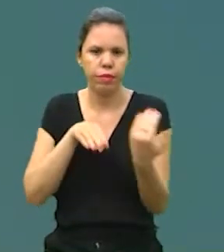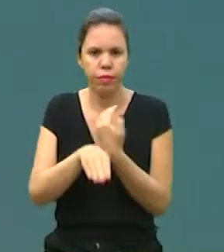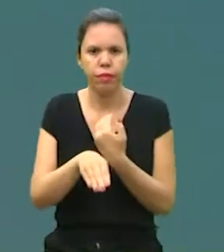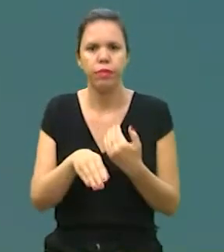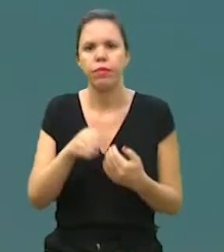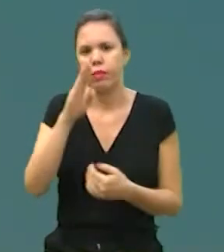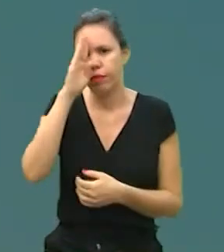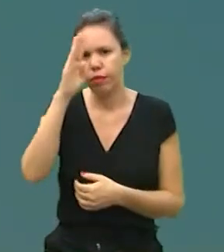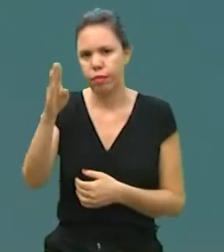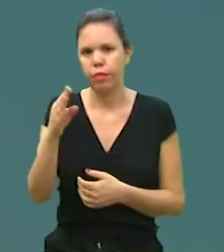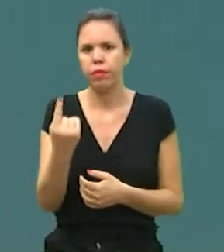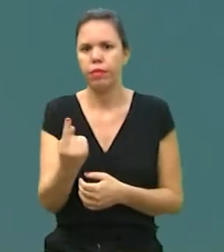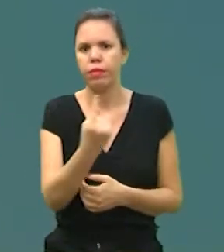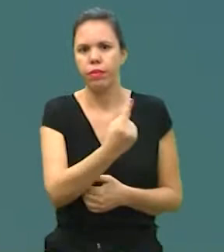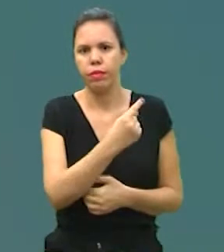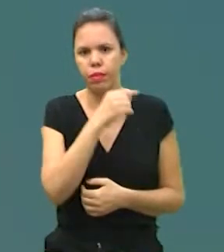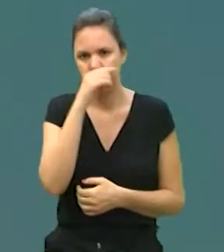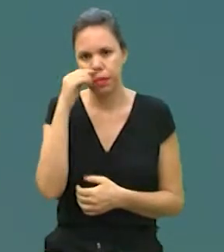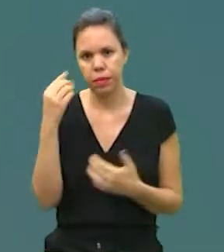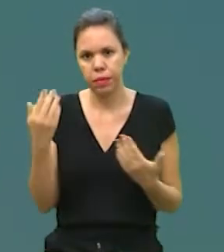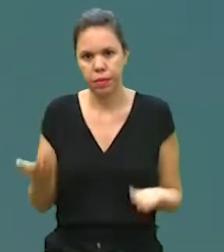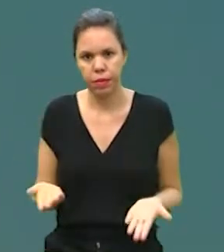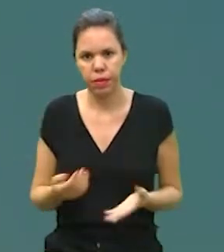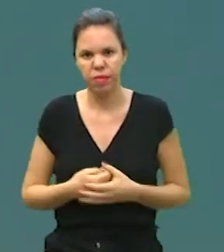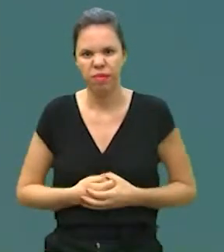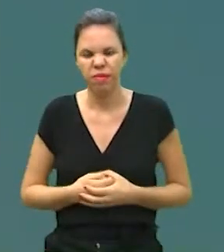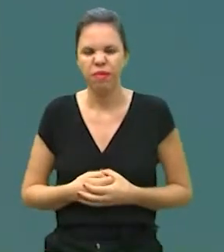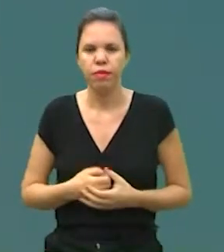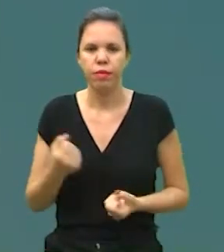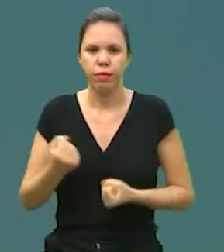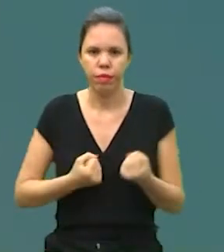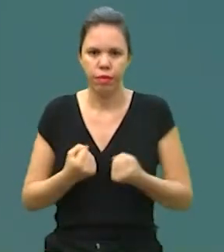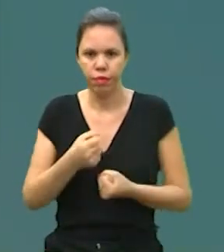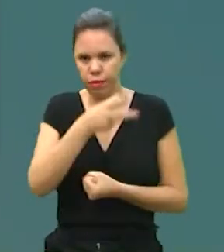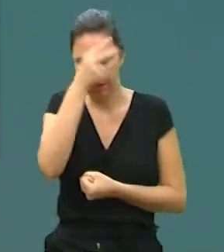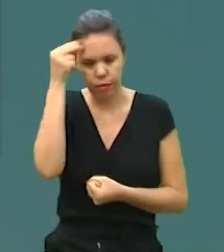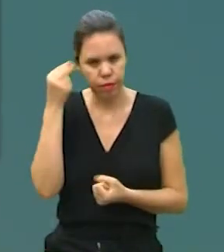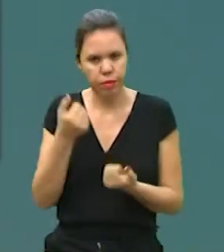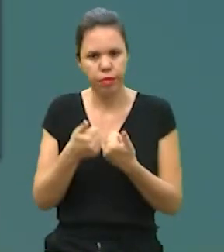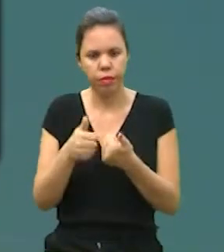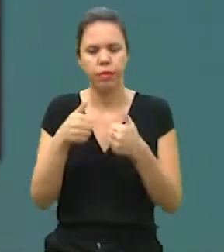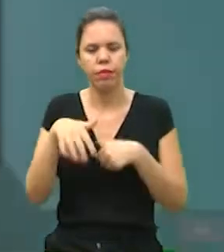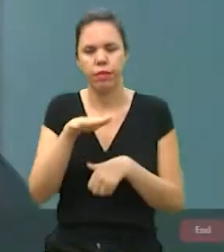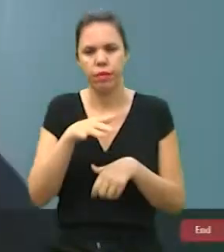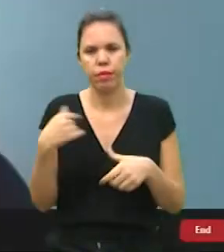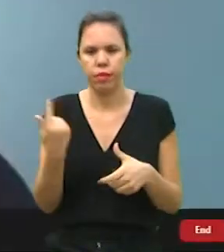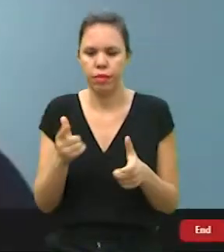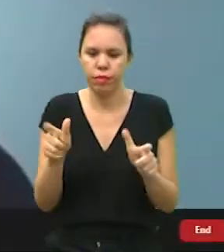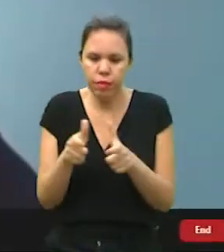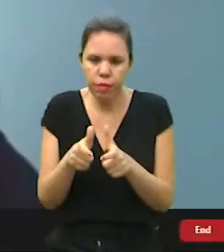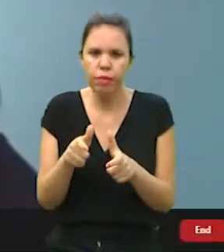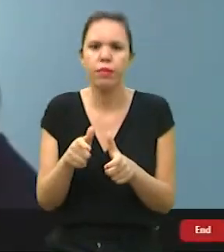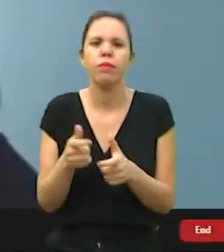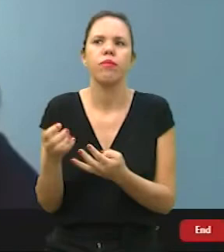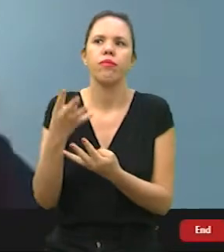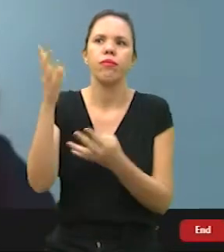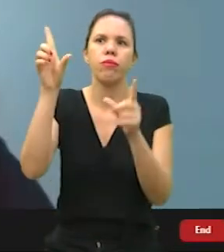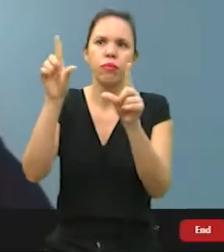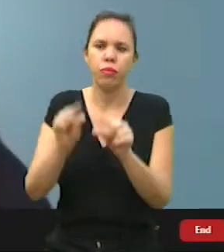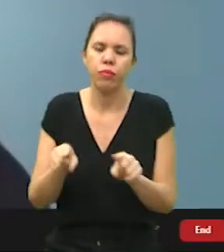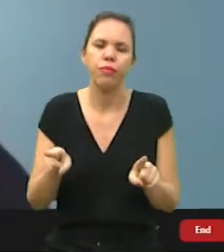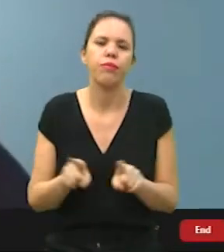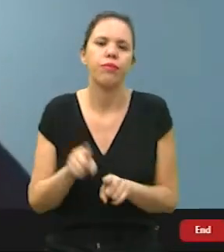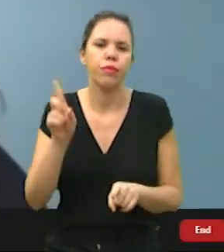principalmente o transporte individual e o transporte público também, a gente viu essa